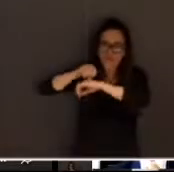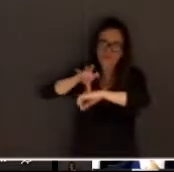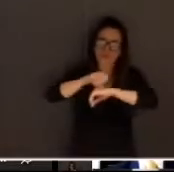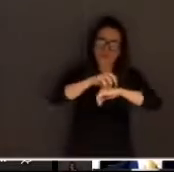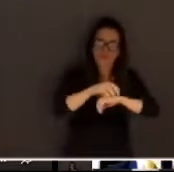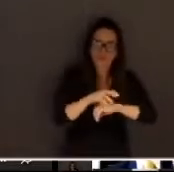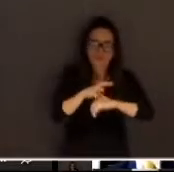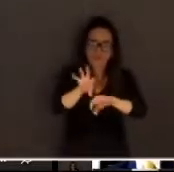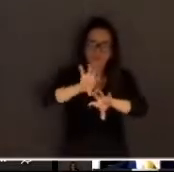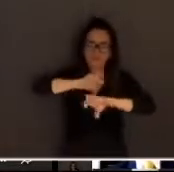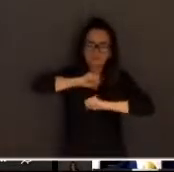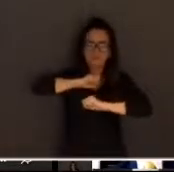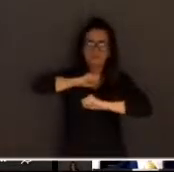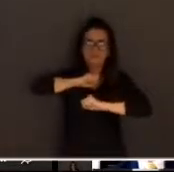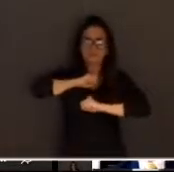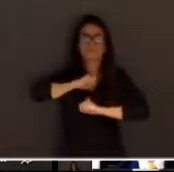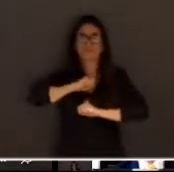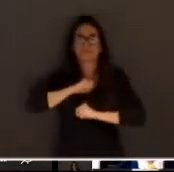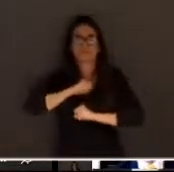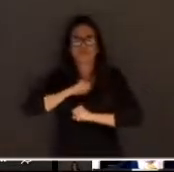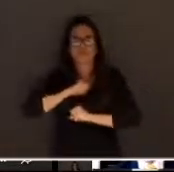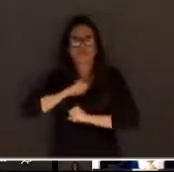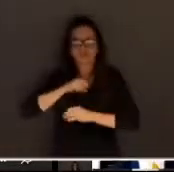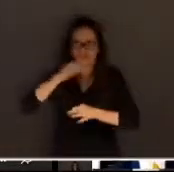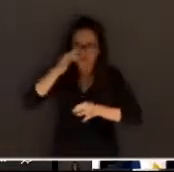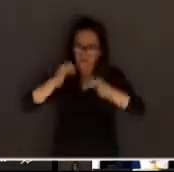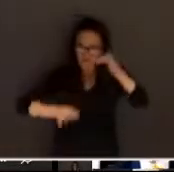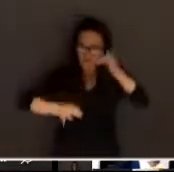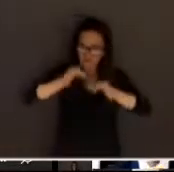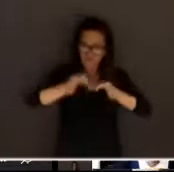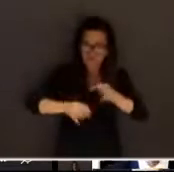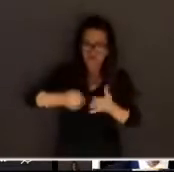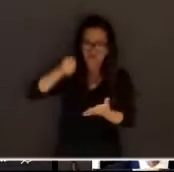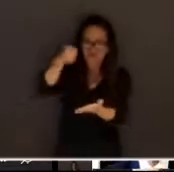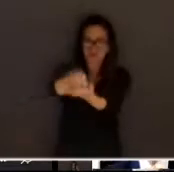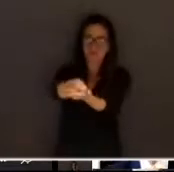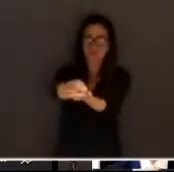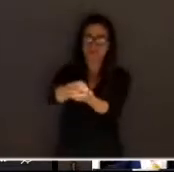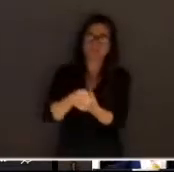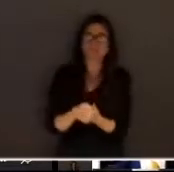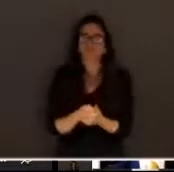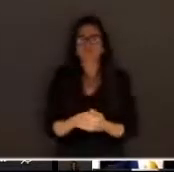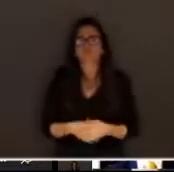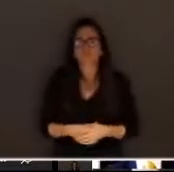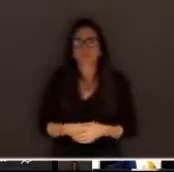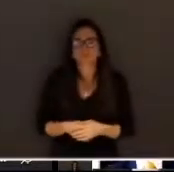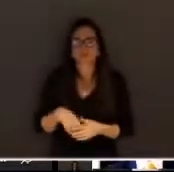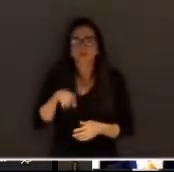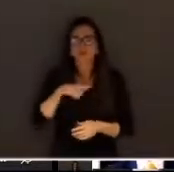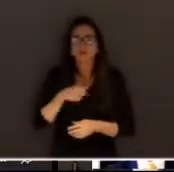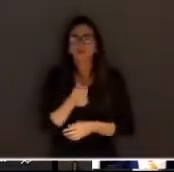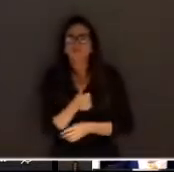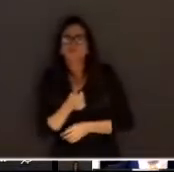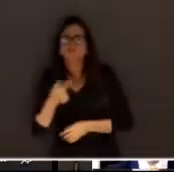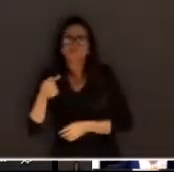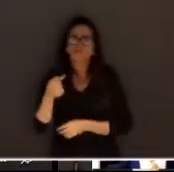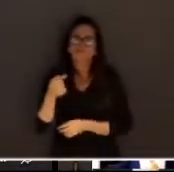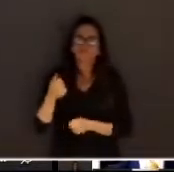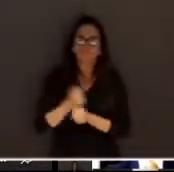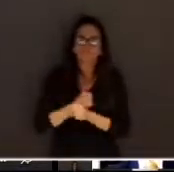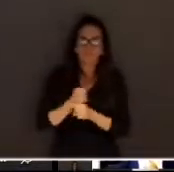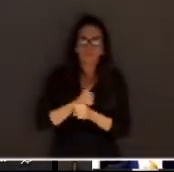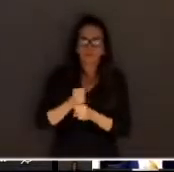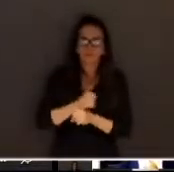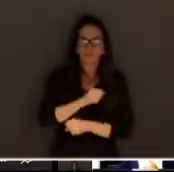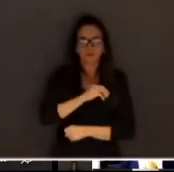exararem um veredito acertado. Eu tenho 17 anos de Ministério Público,